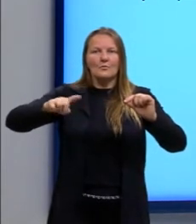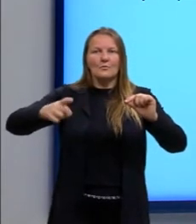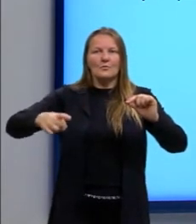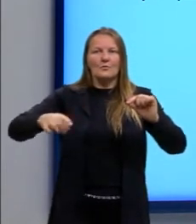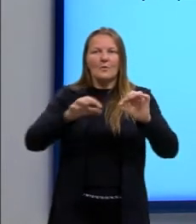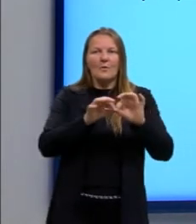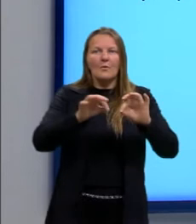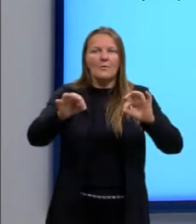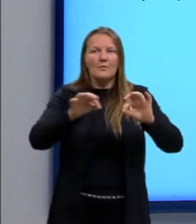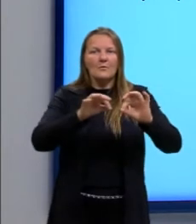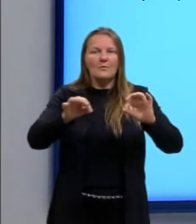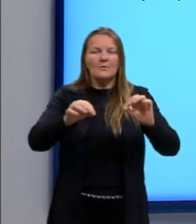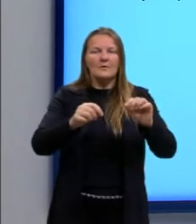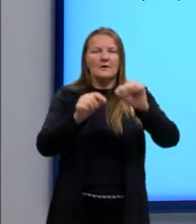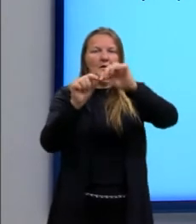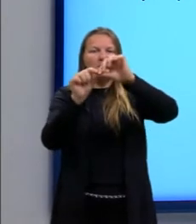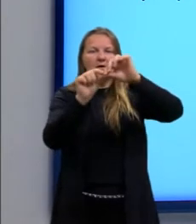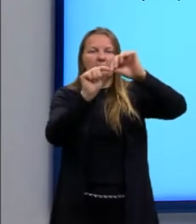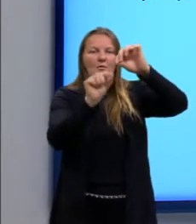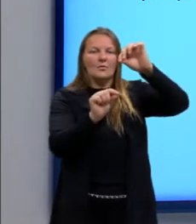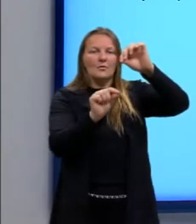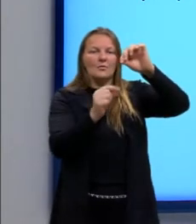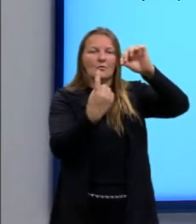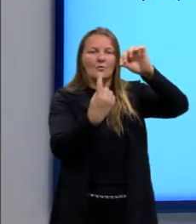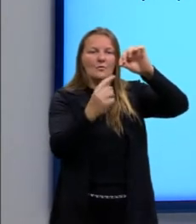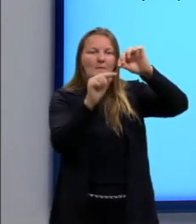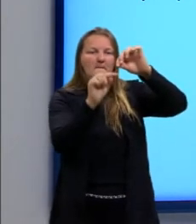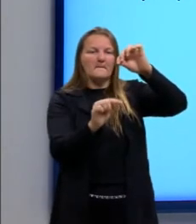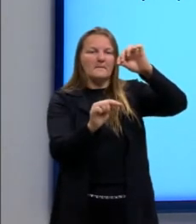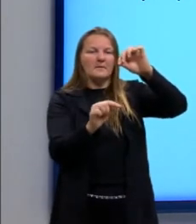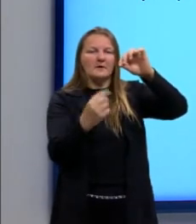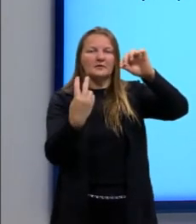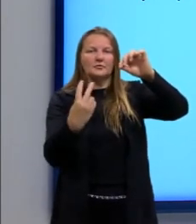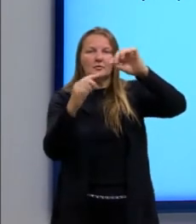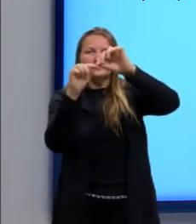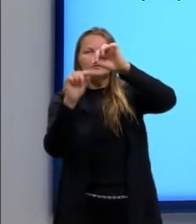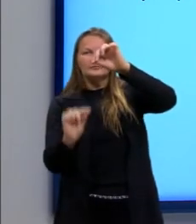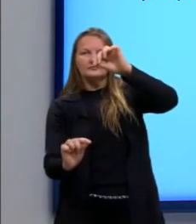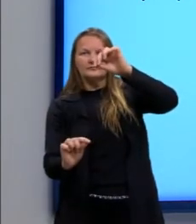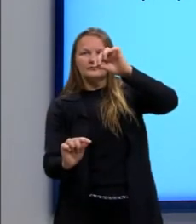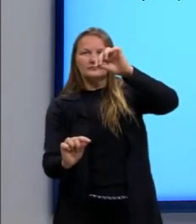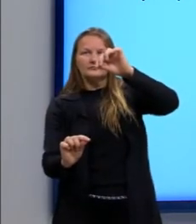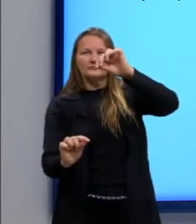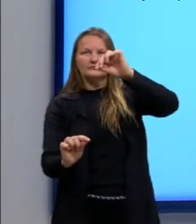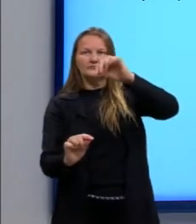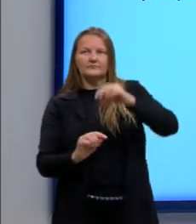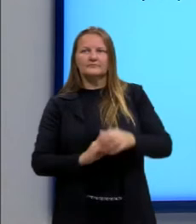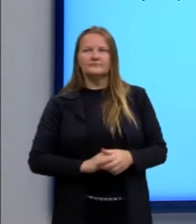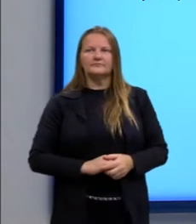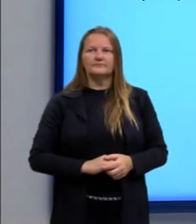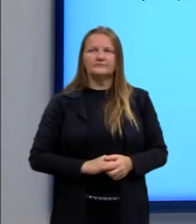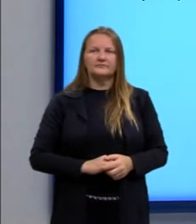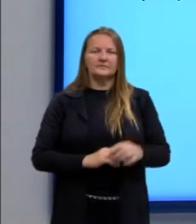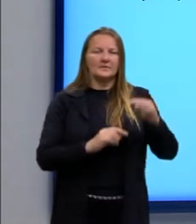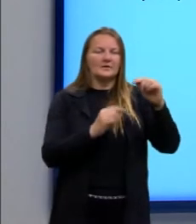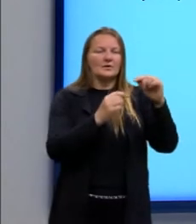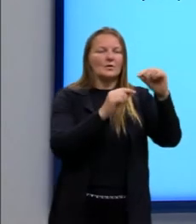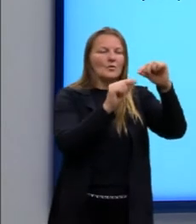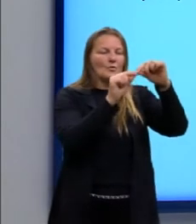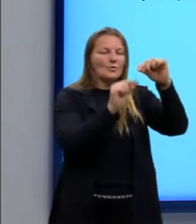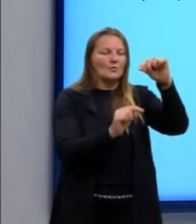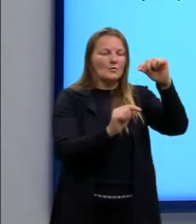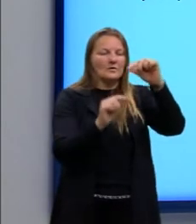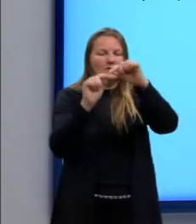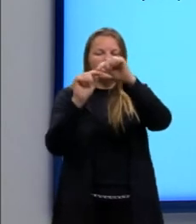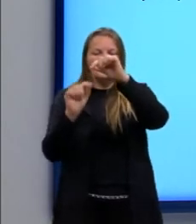comprimento da barra 1 é menor que o comprimento da barra 2. Isso aqui, a gente pode considerar isso como um